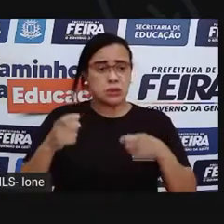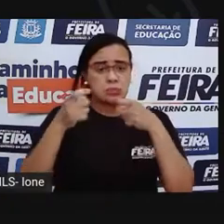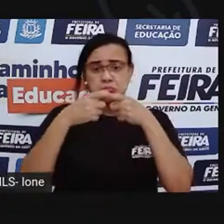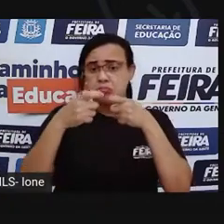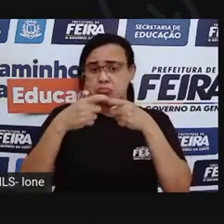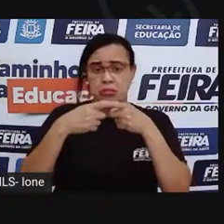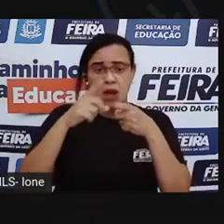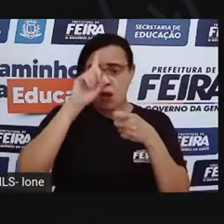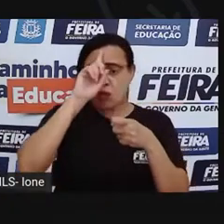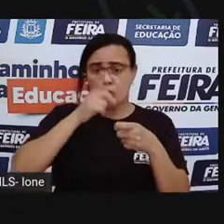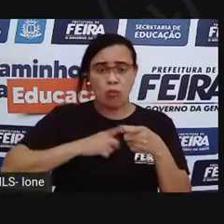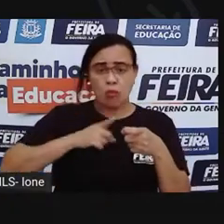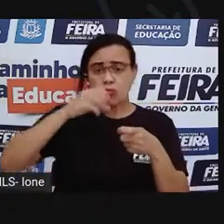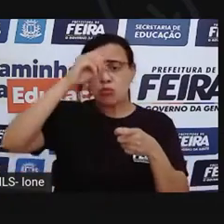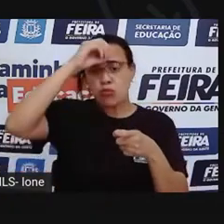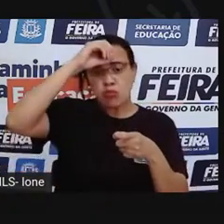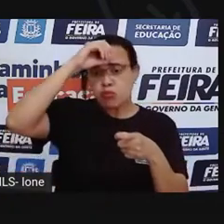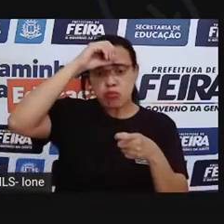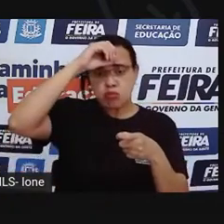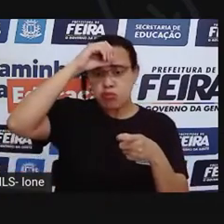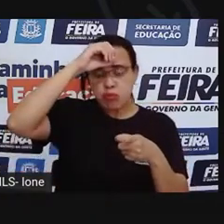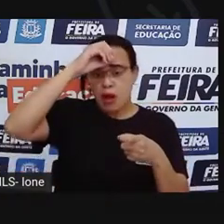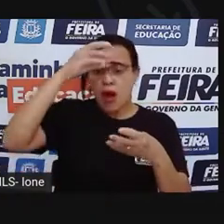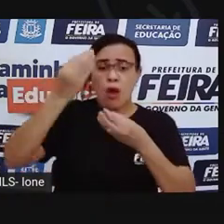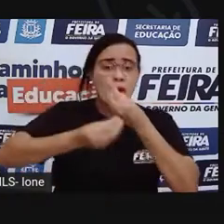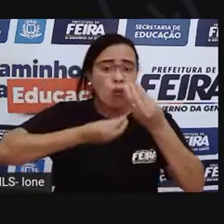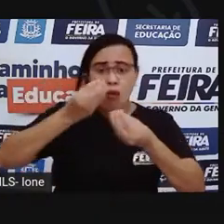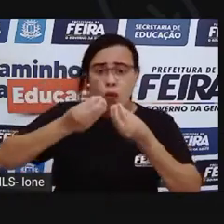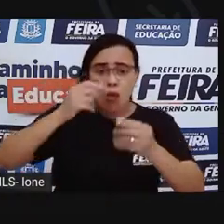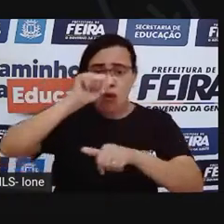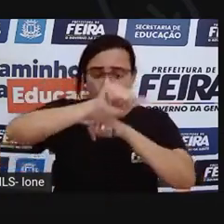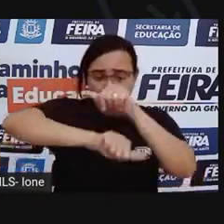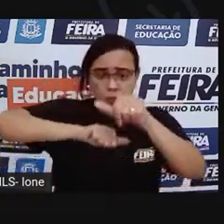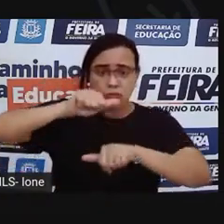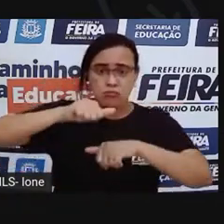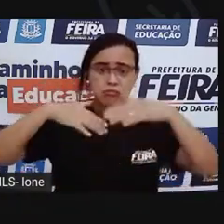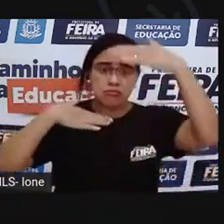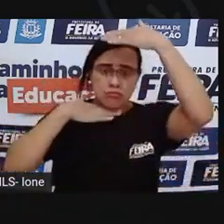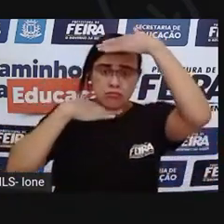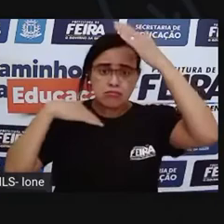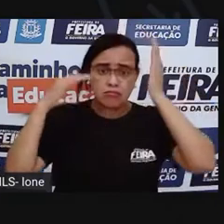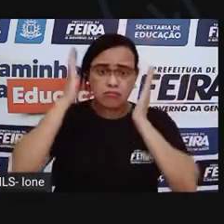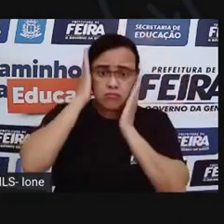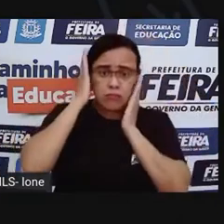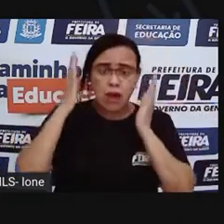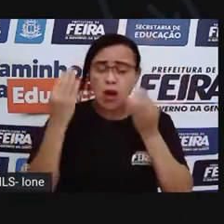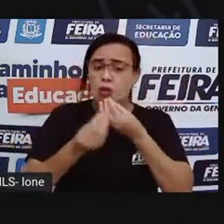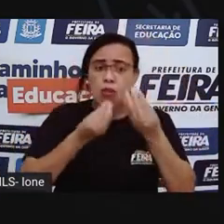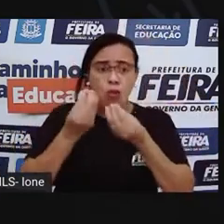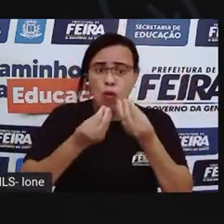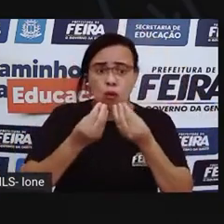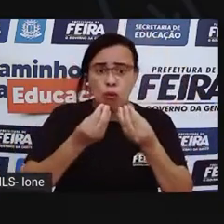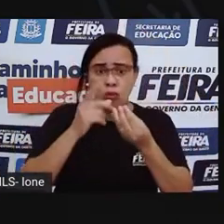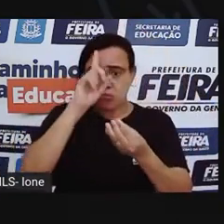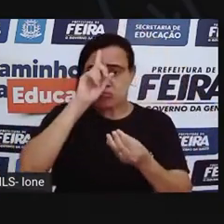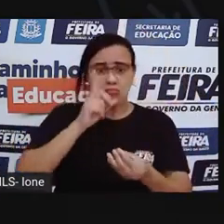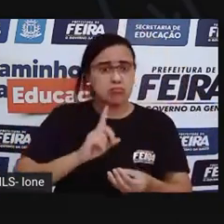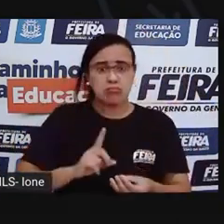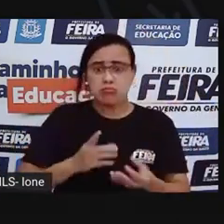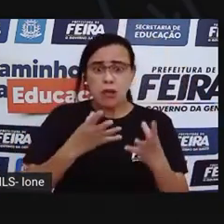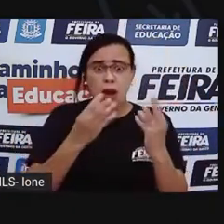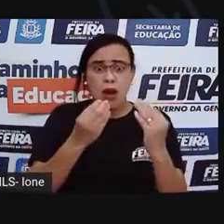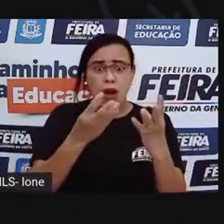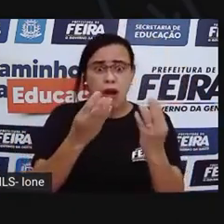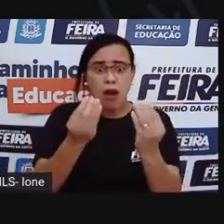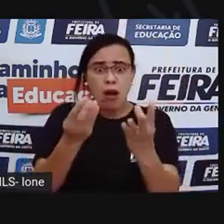sabia como desquadradizar a cabeça da criançada. Olha só o tanto